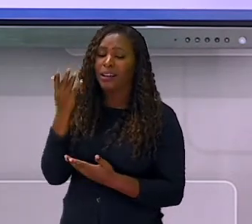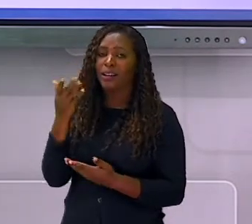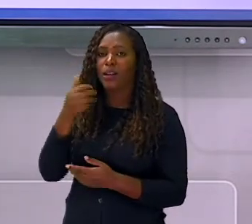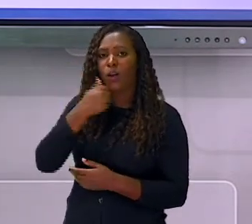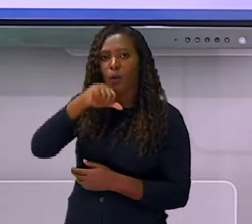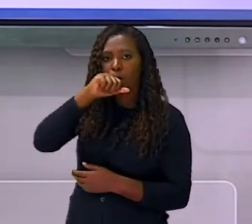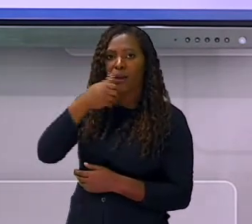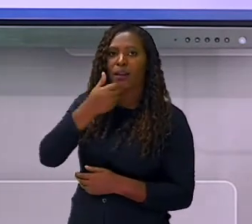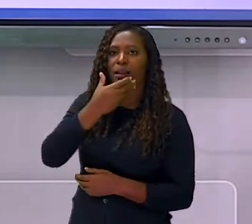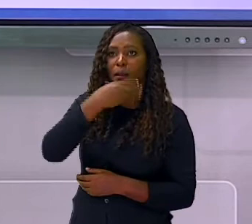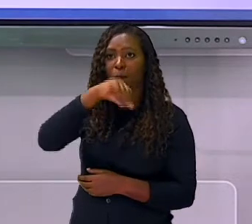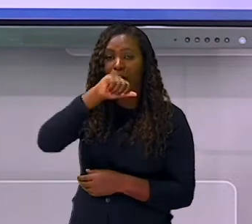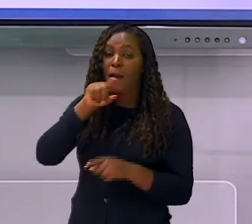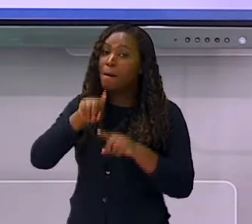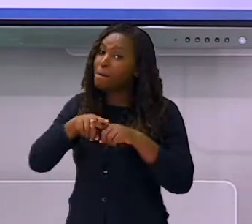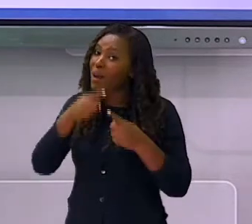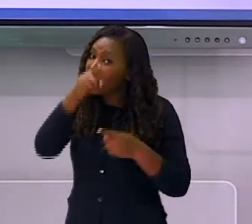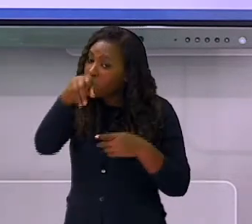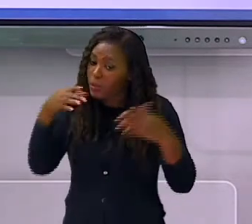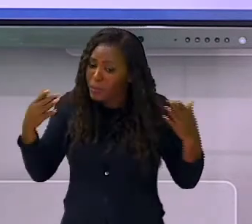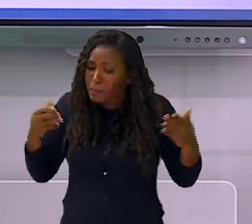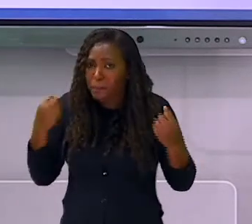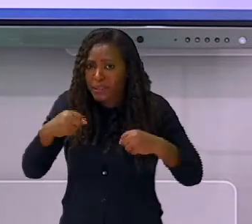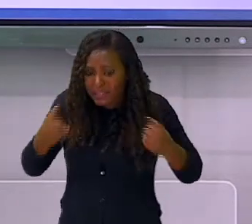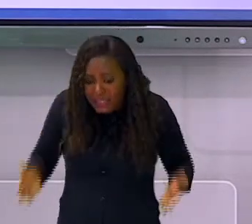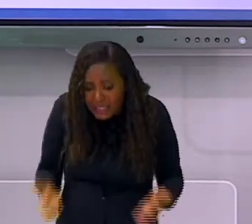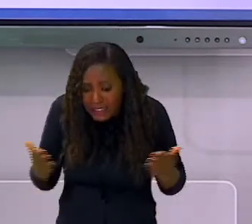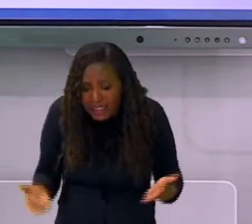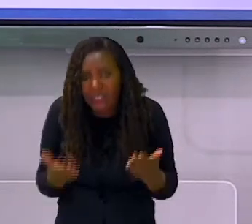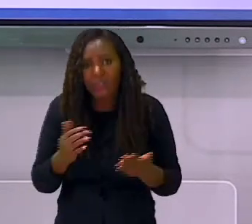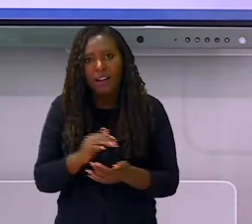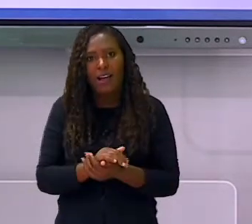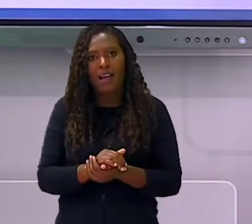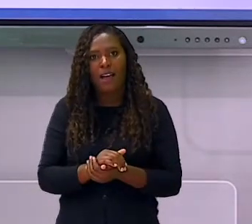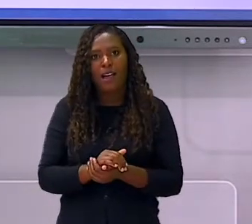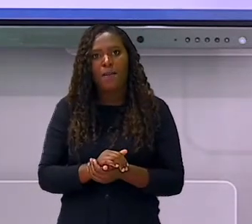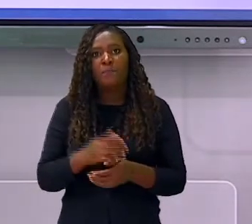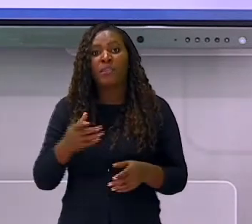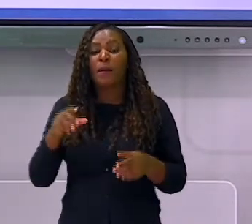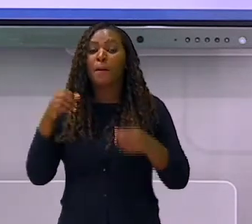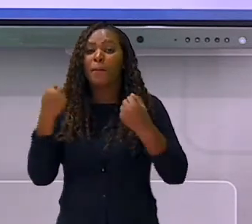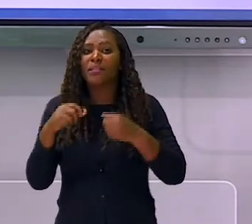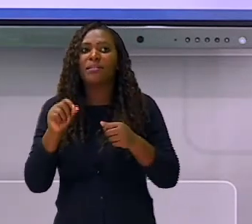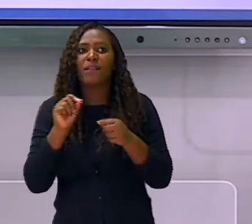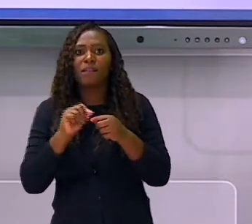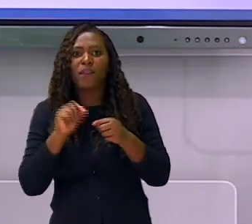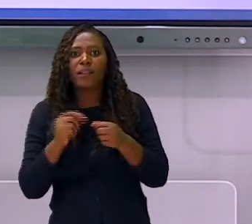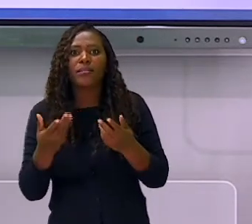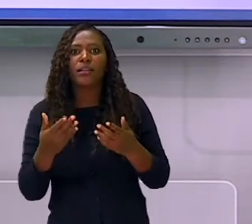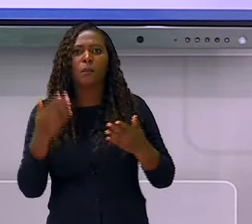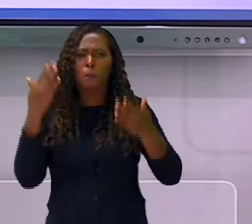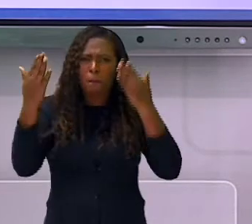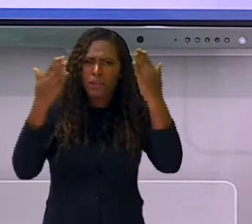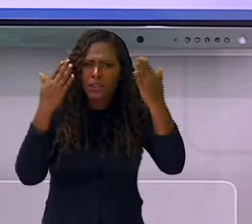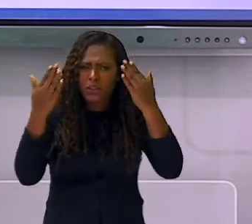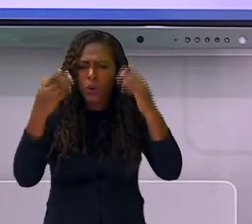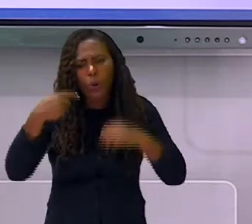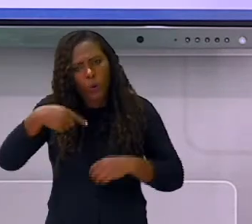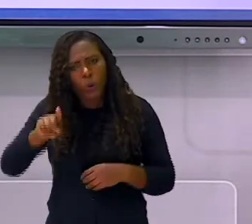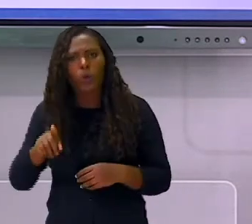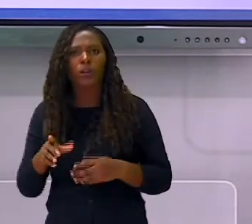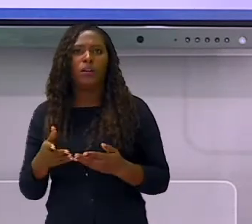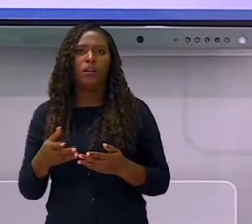alcançou através do seu próprio esforço, das terapias que ela está fazendo, da dedicação nas atividades da escola.